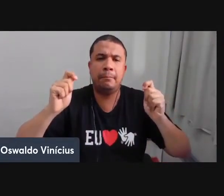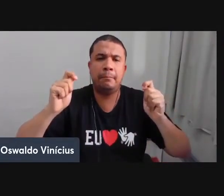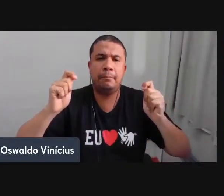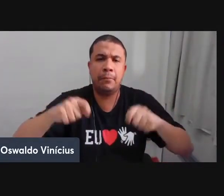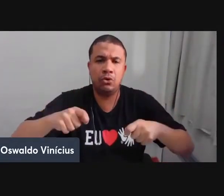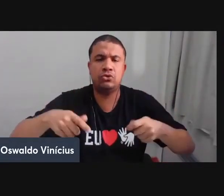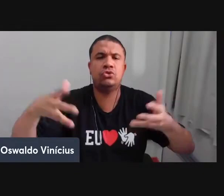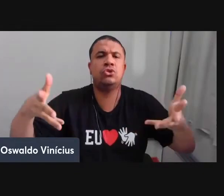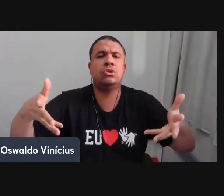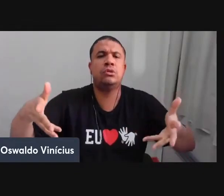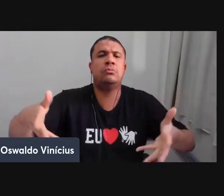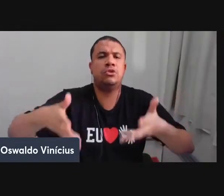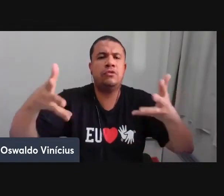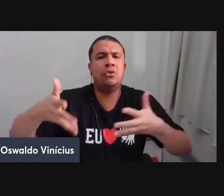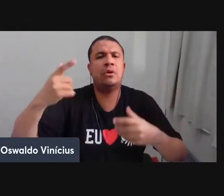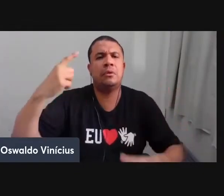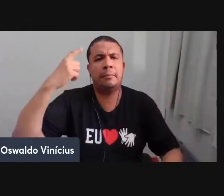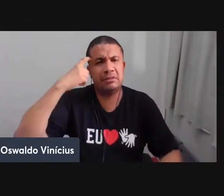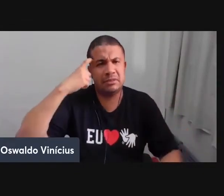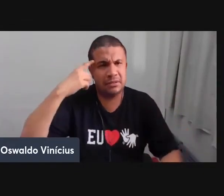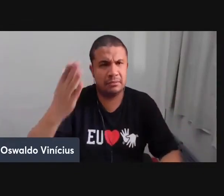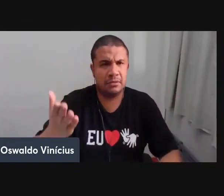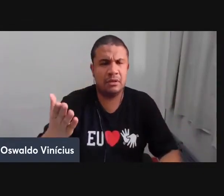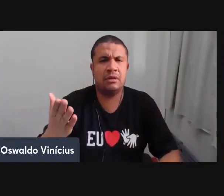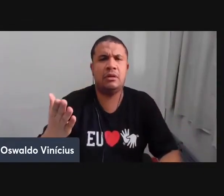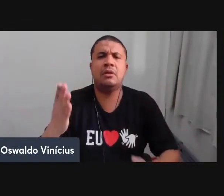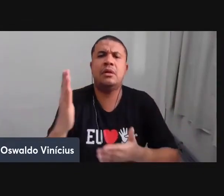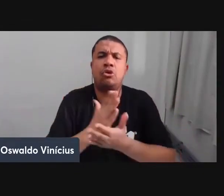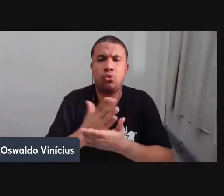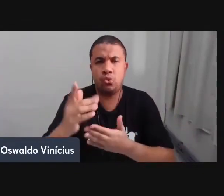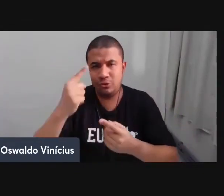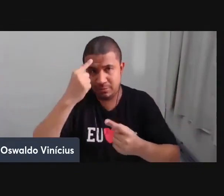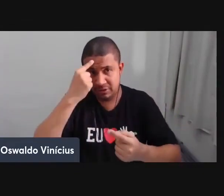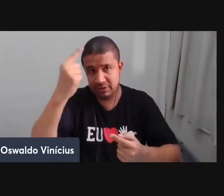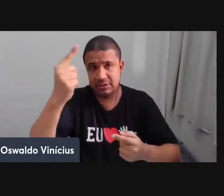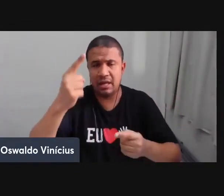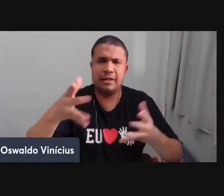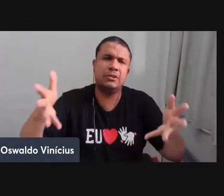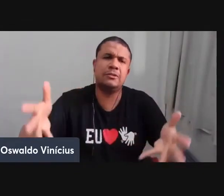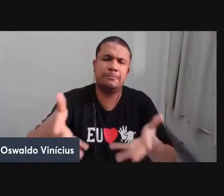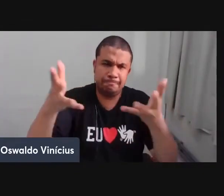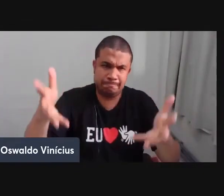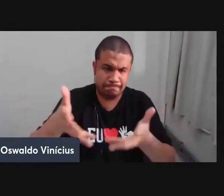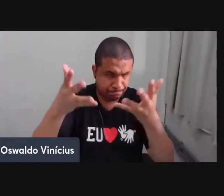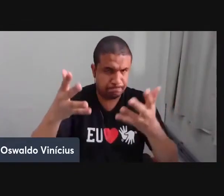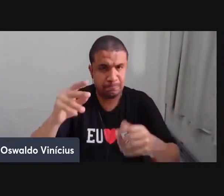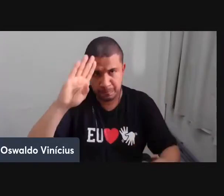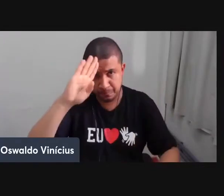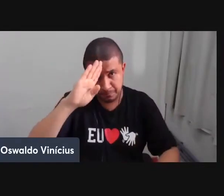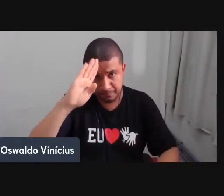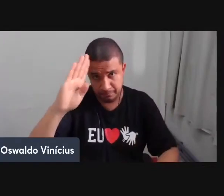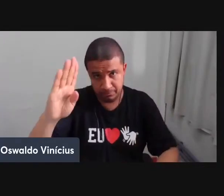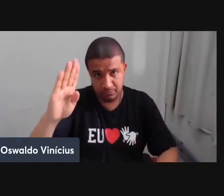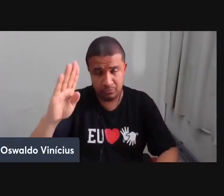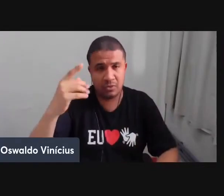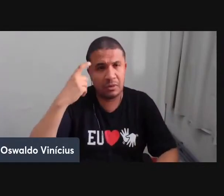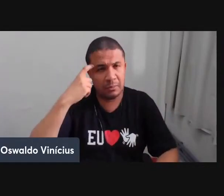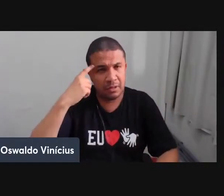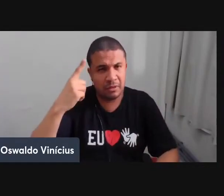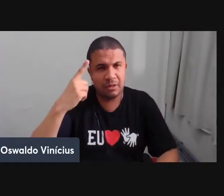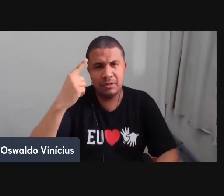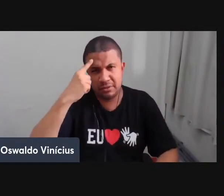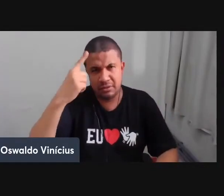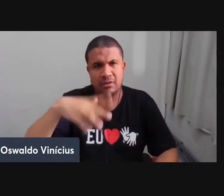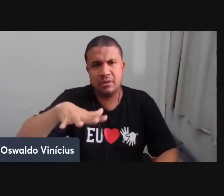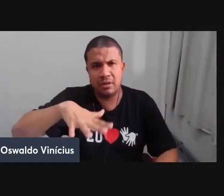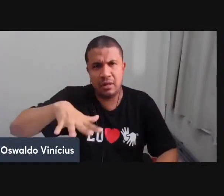provocar um pouco o pensamento, trazer algumas ideias, ensejar especialmente pensamentos e ideias